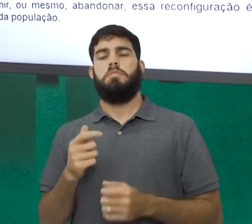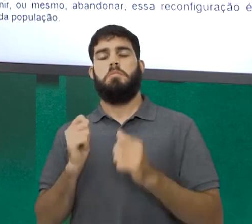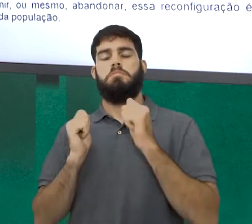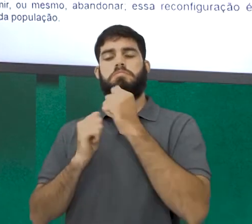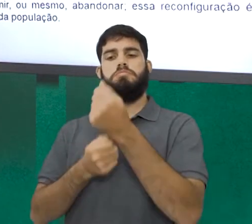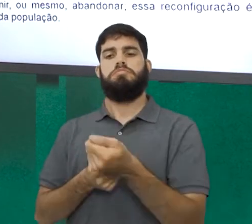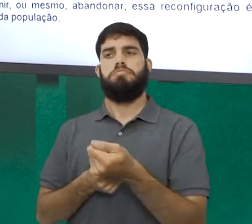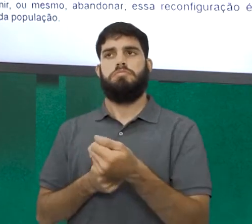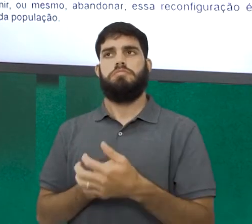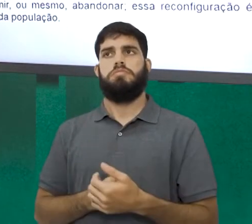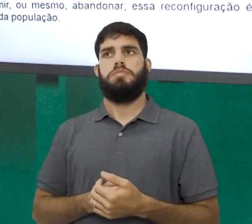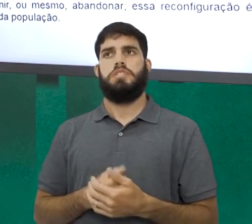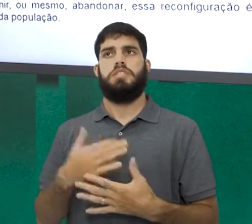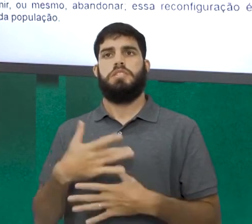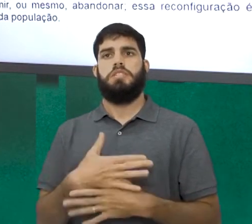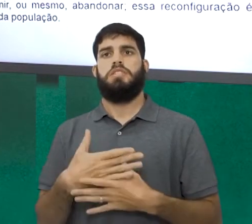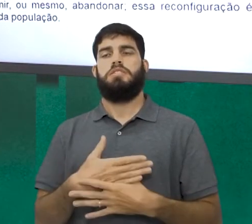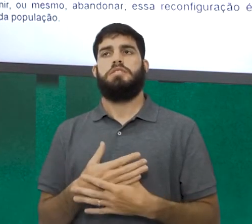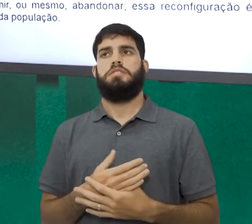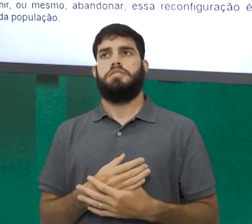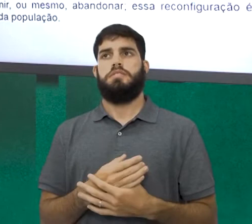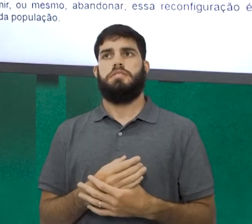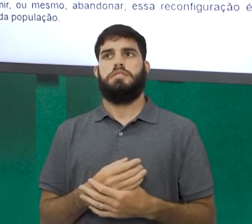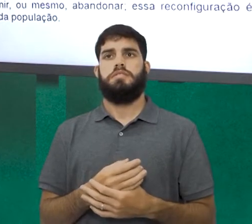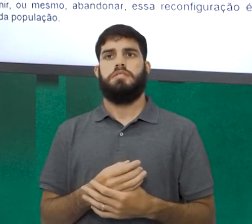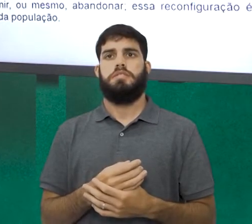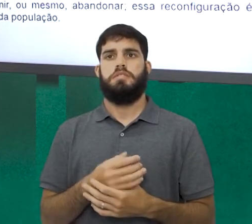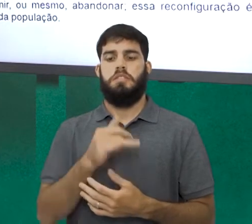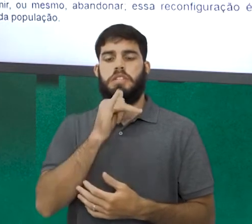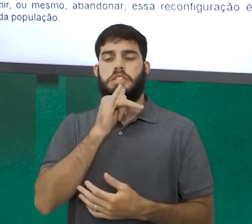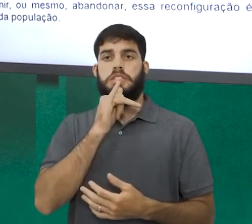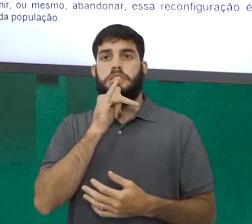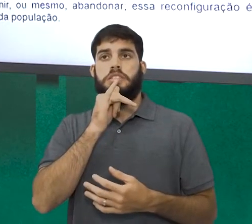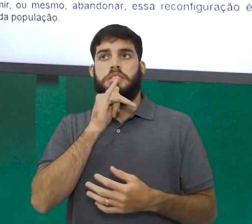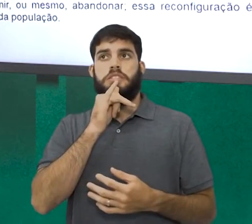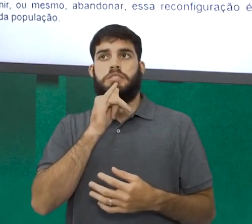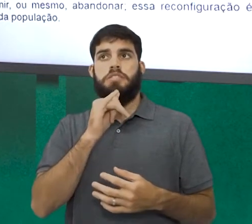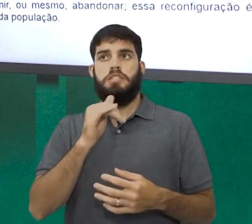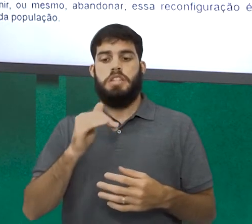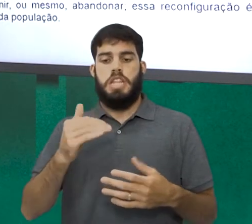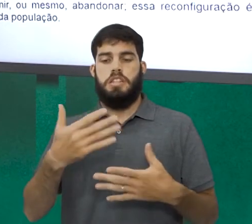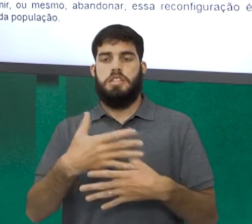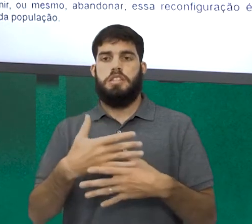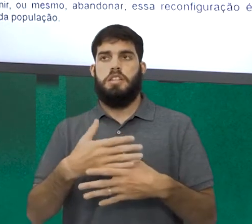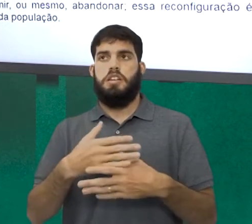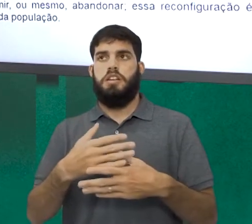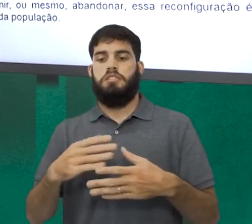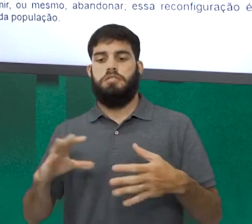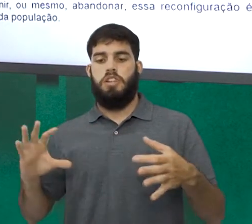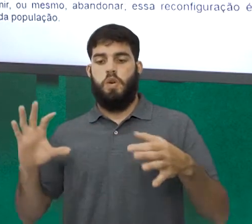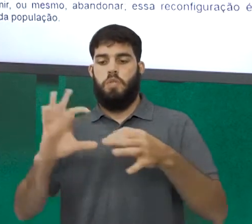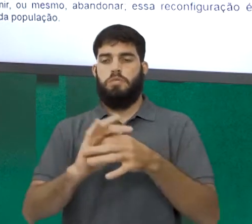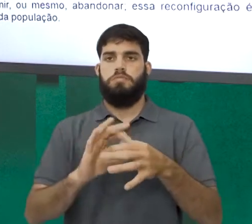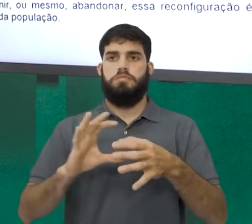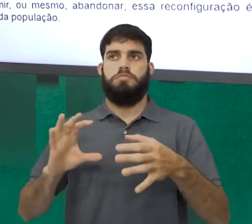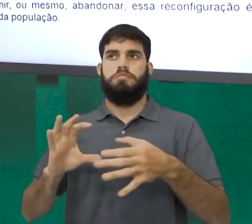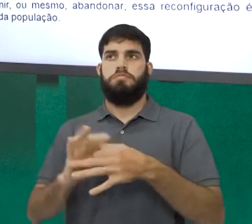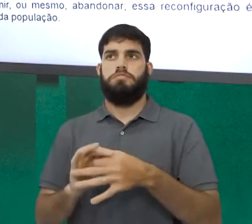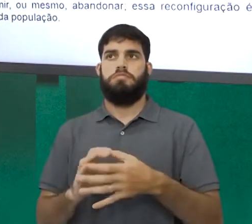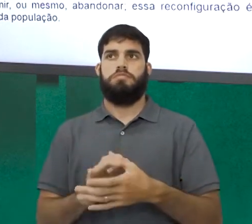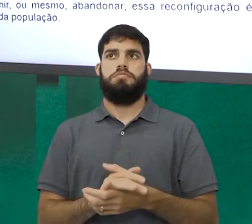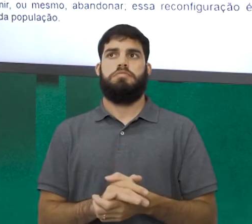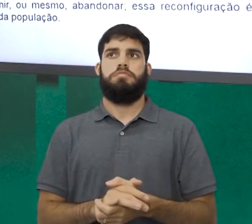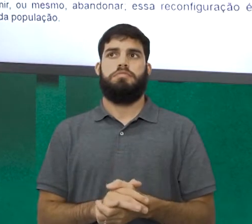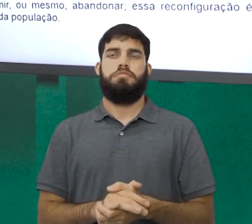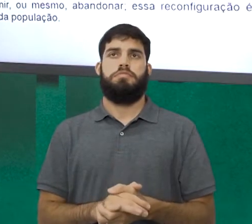Então, as cidades seriam esses nós da rede. A conexão que há entre uma cidade e outra, ou as conexões, você tem